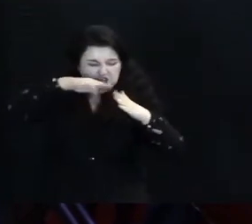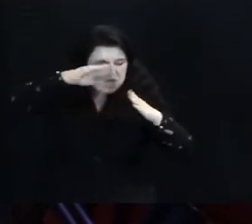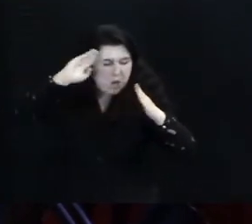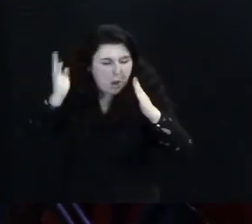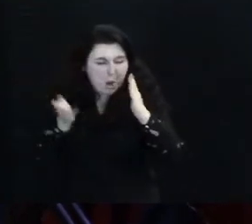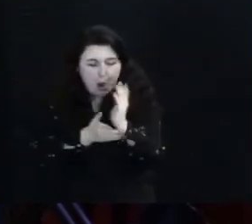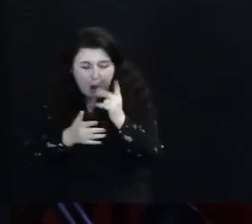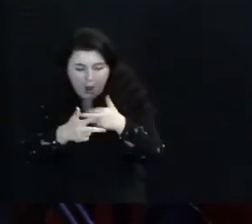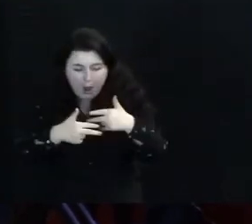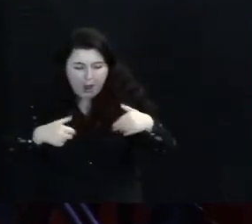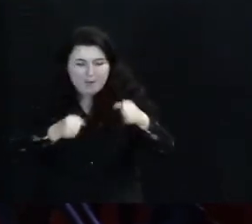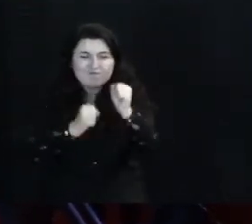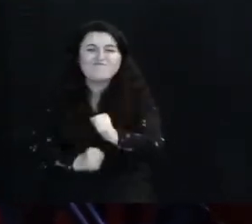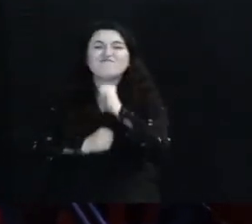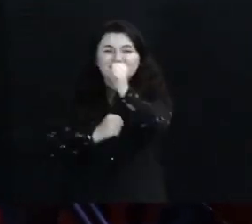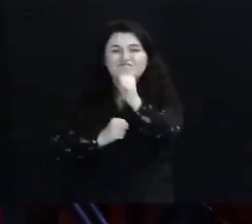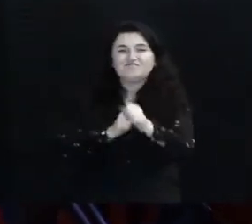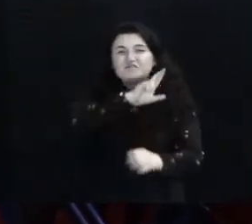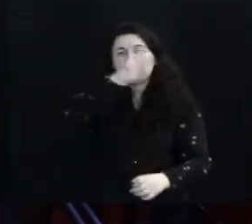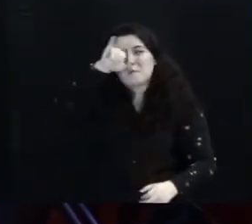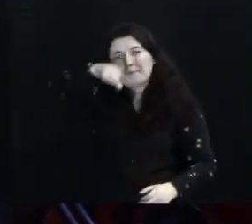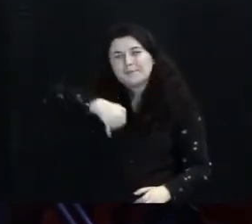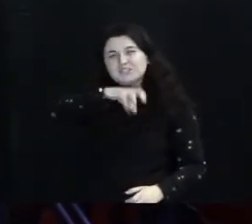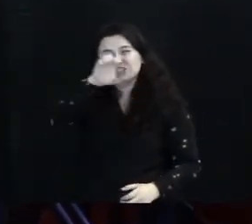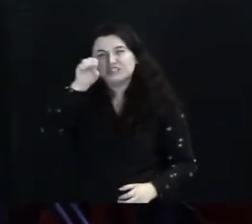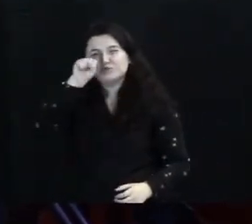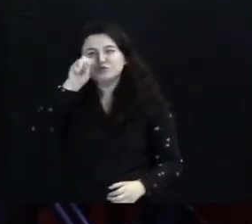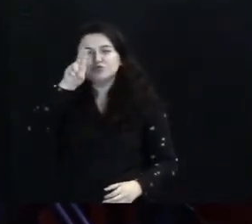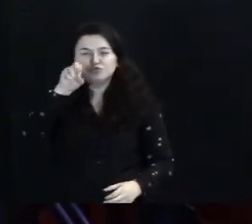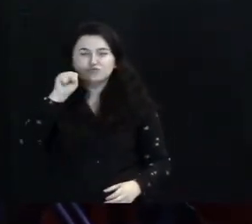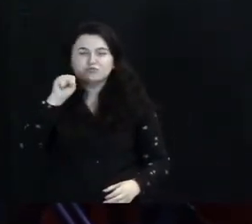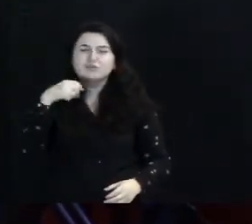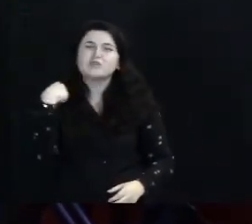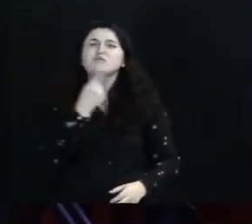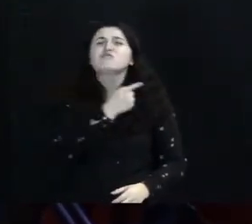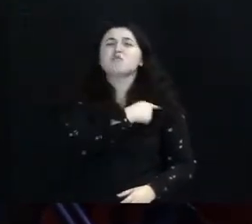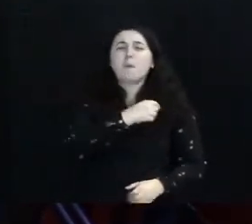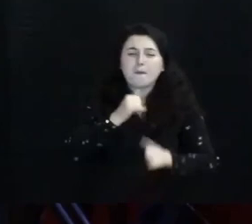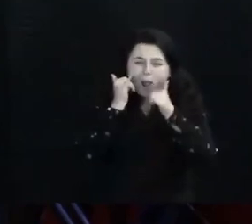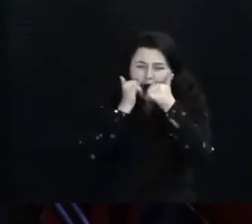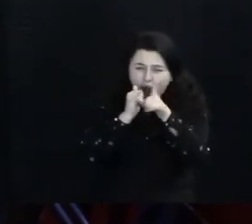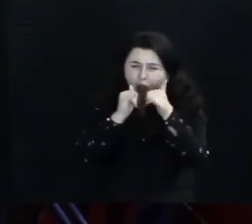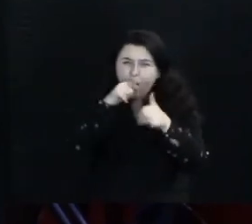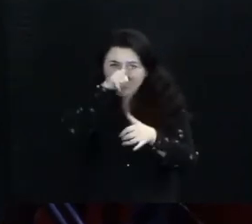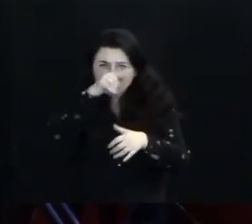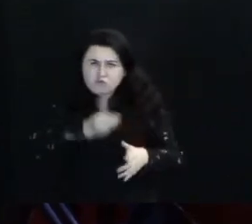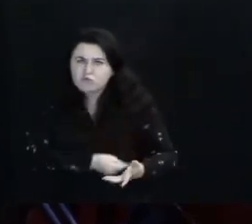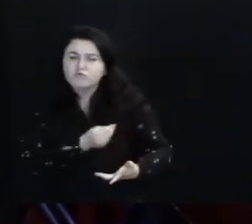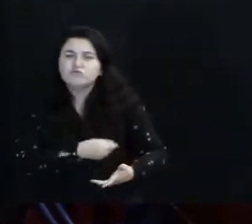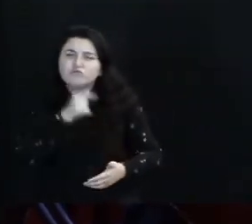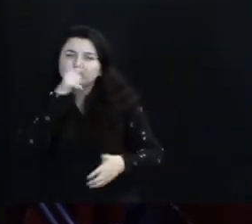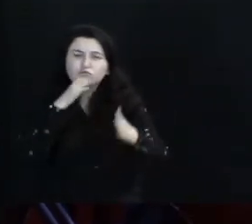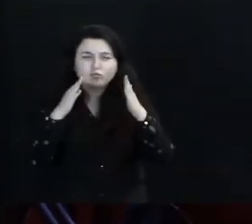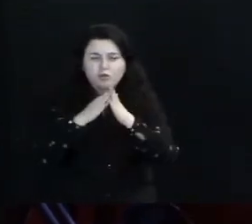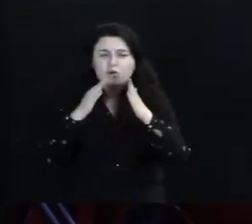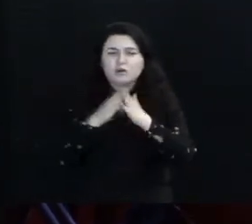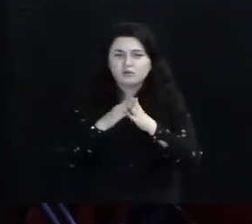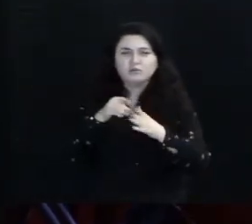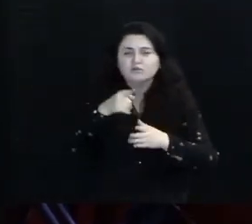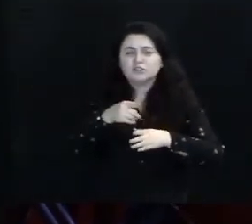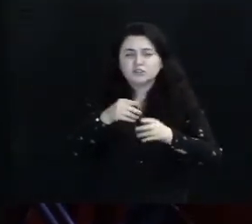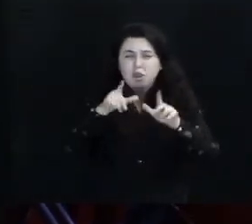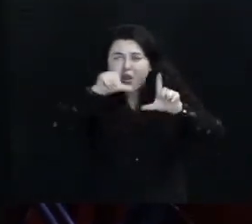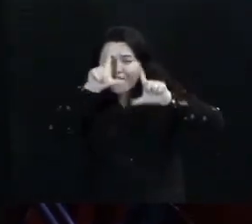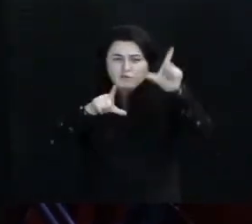É no nome de Jesus que nós vamos agora aclamar pela tua vida Pela tua casa, você que nos assiste